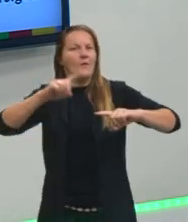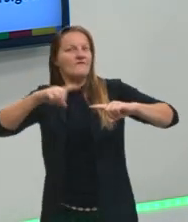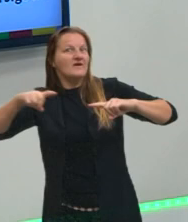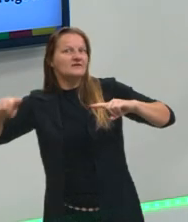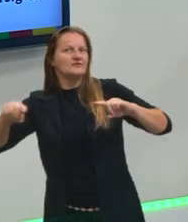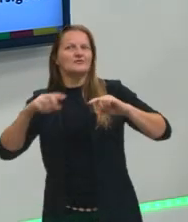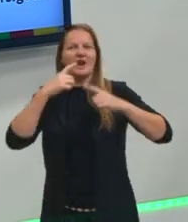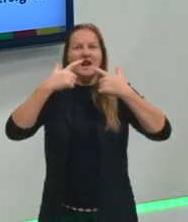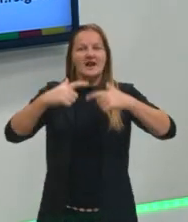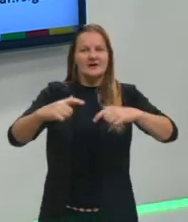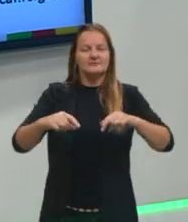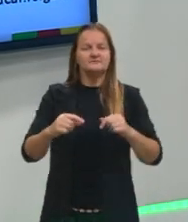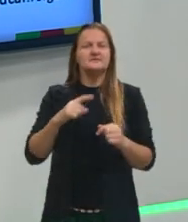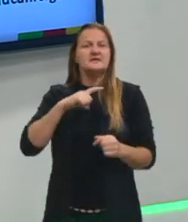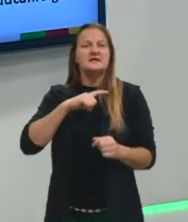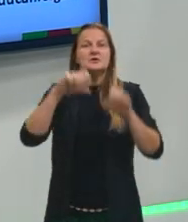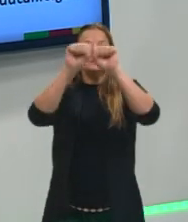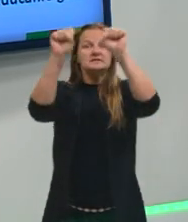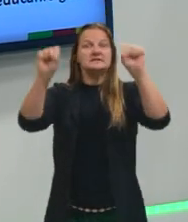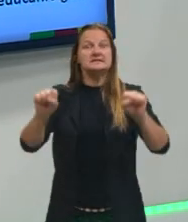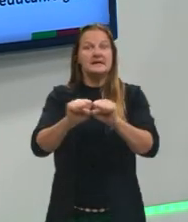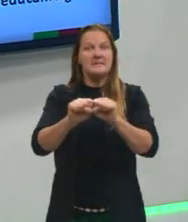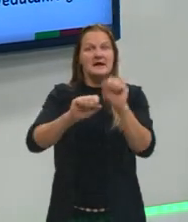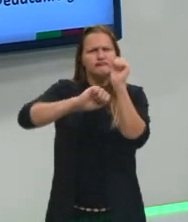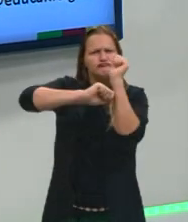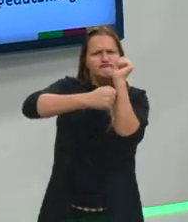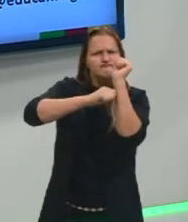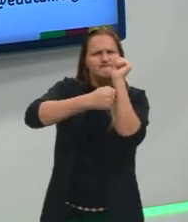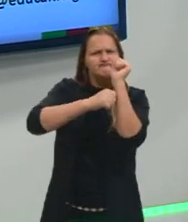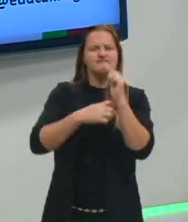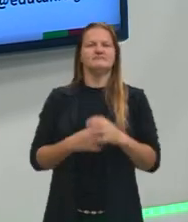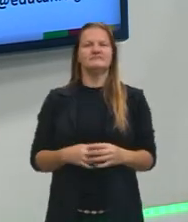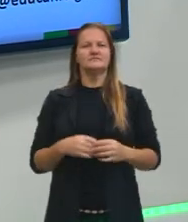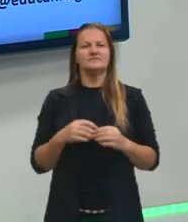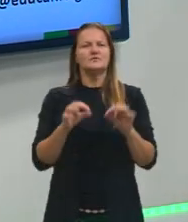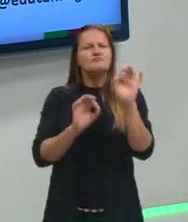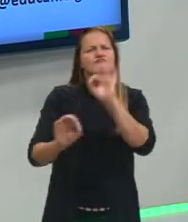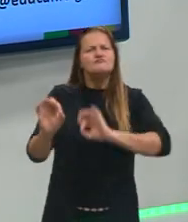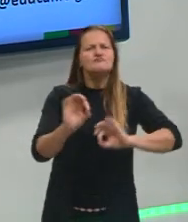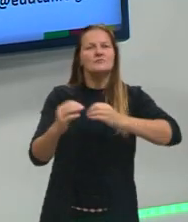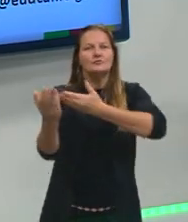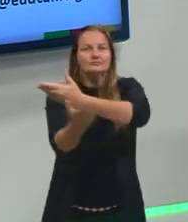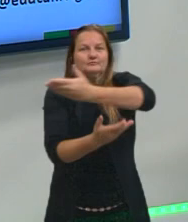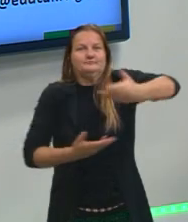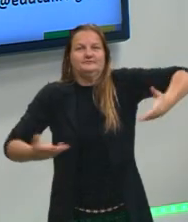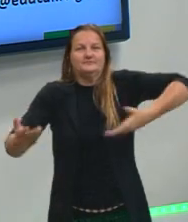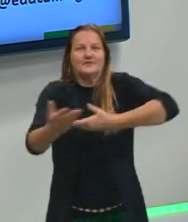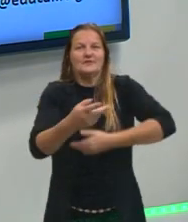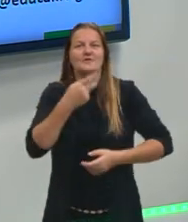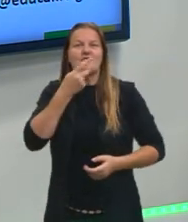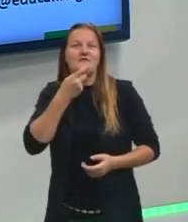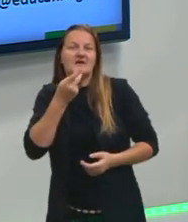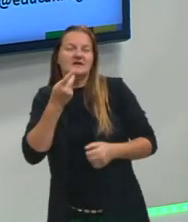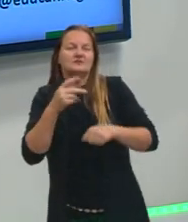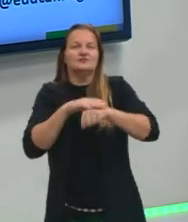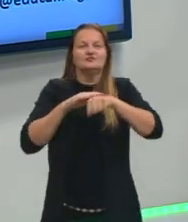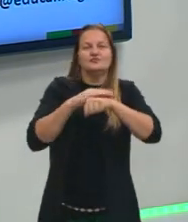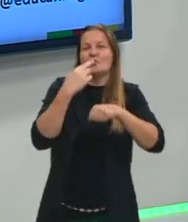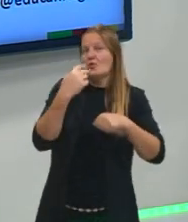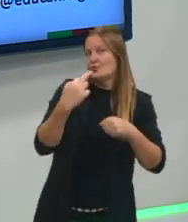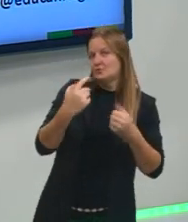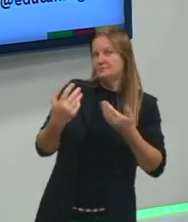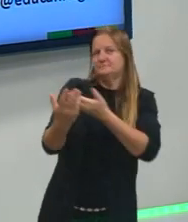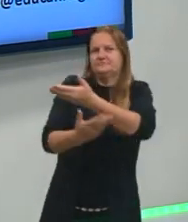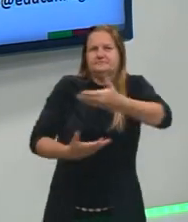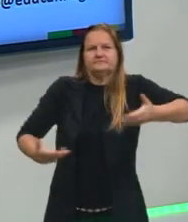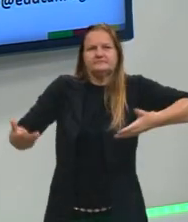usa, apesar de ser um sistema de código, um código partilhado entre todos os falantes de um mesmo idioma, se